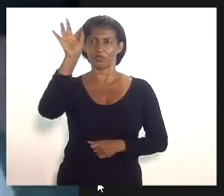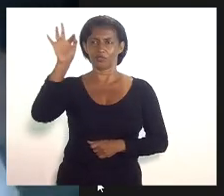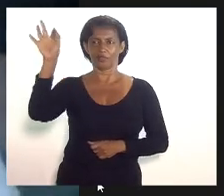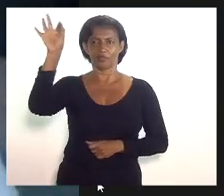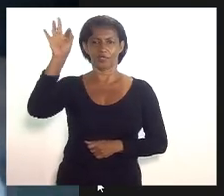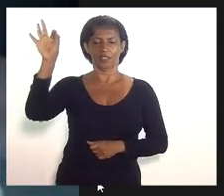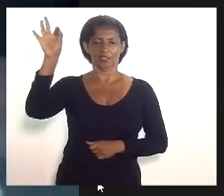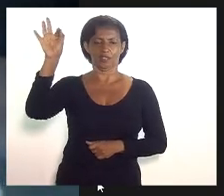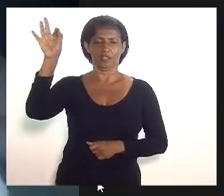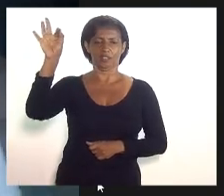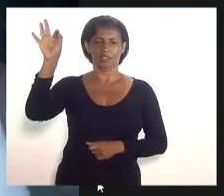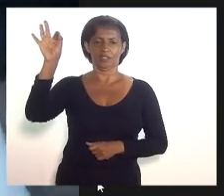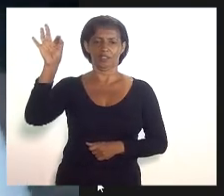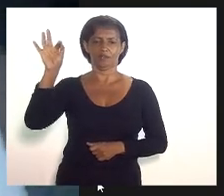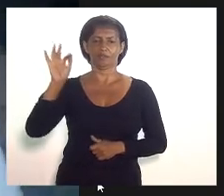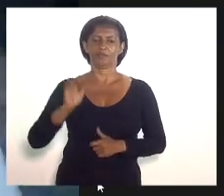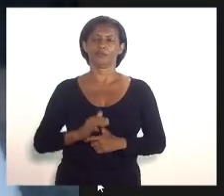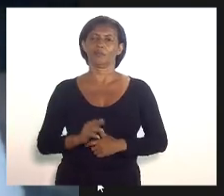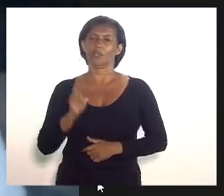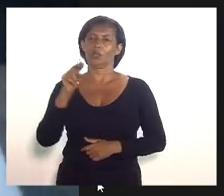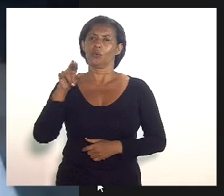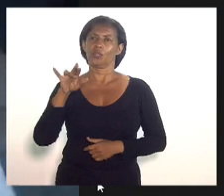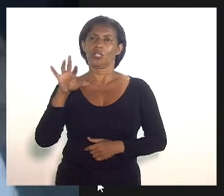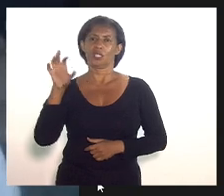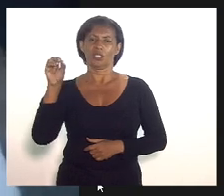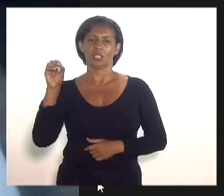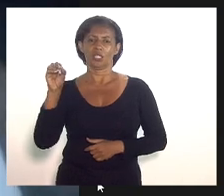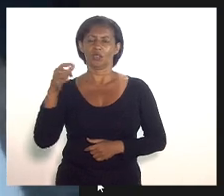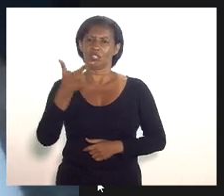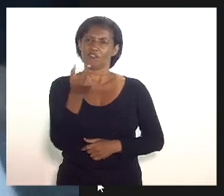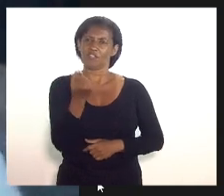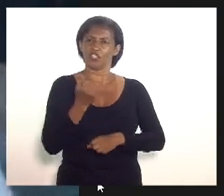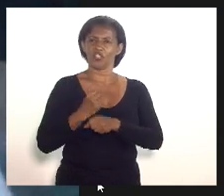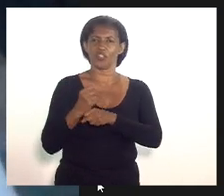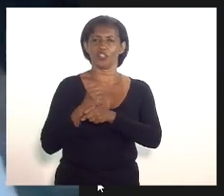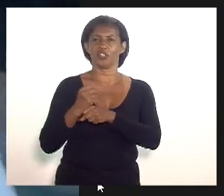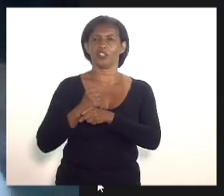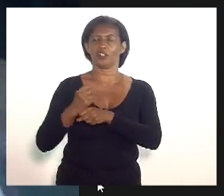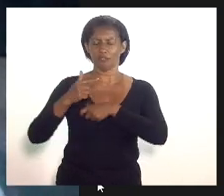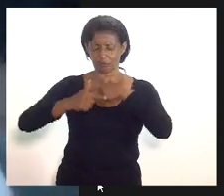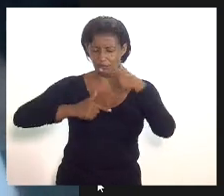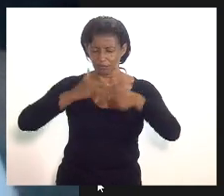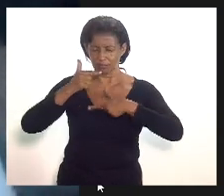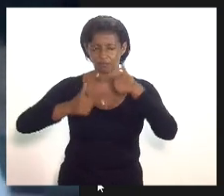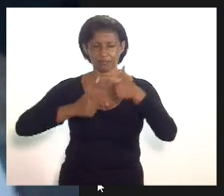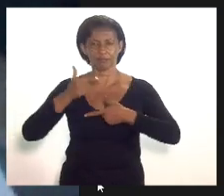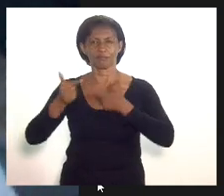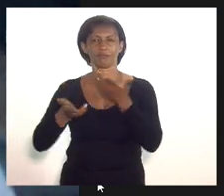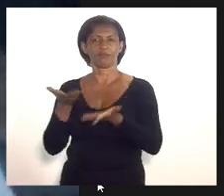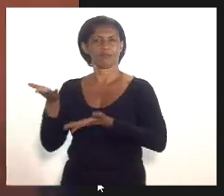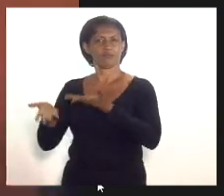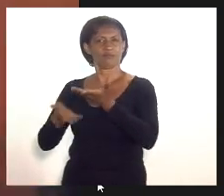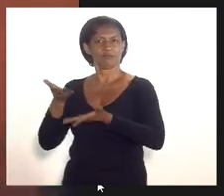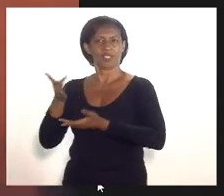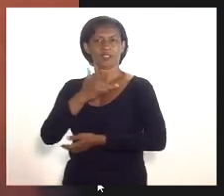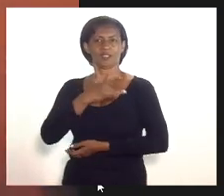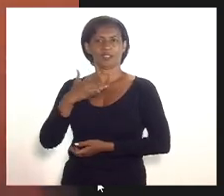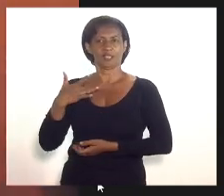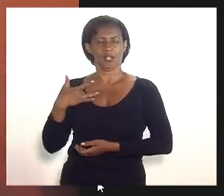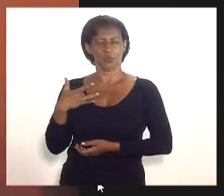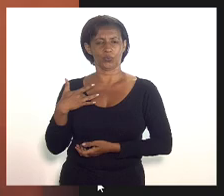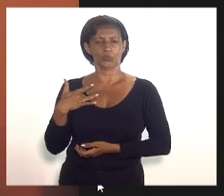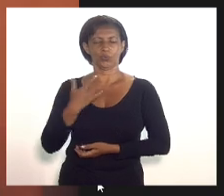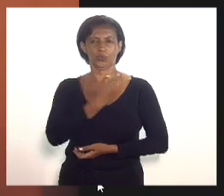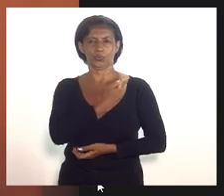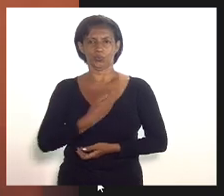do Rio de Janeiro em Rio e que tem 20 anos de serviço prestado na saúde pública